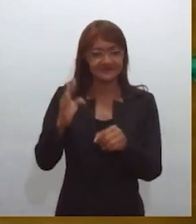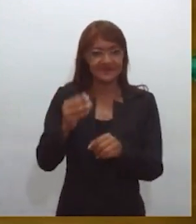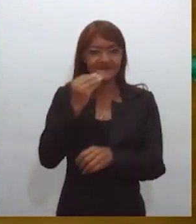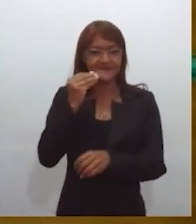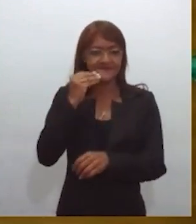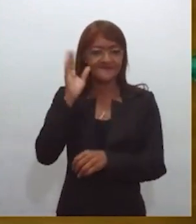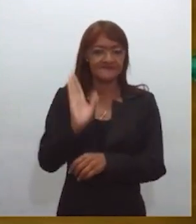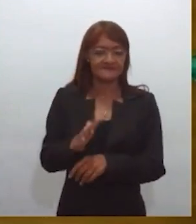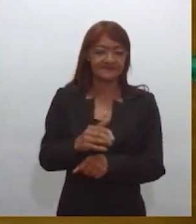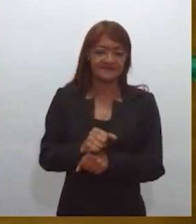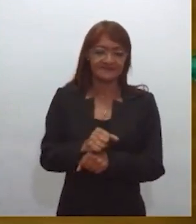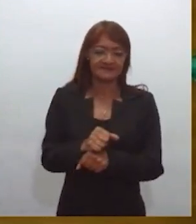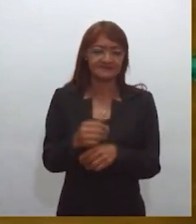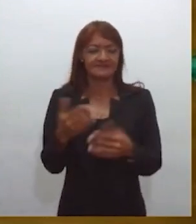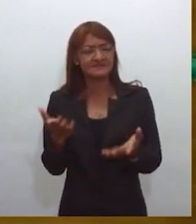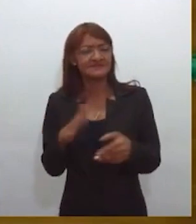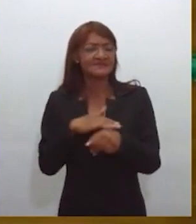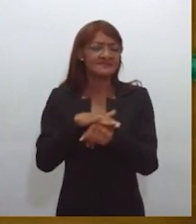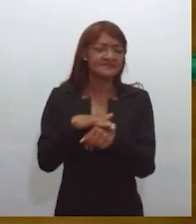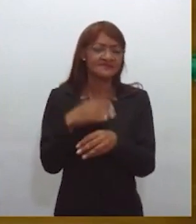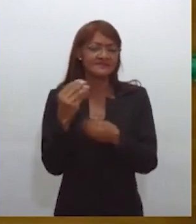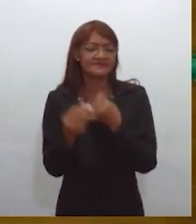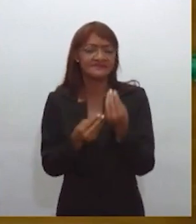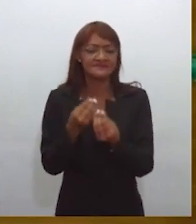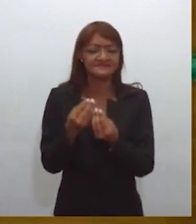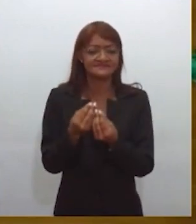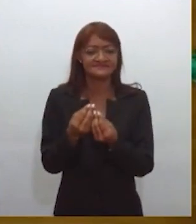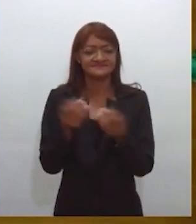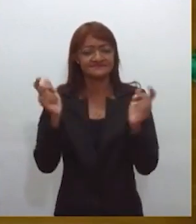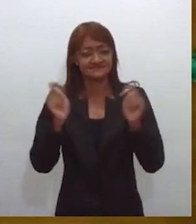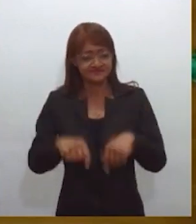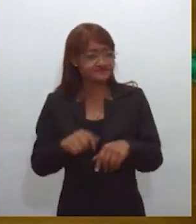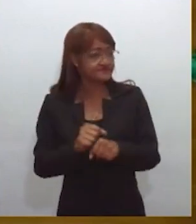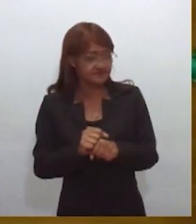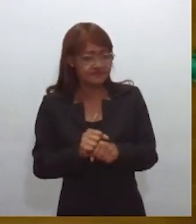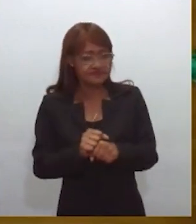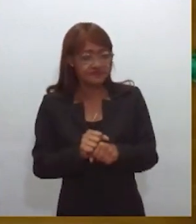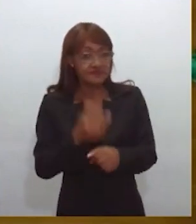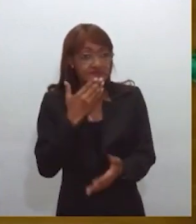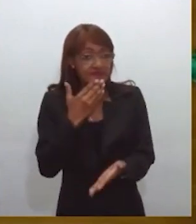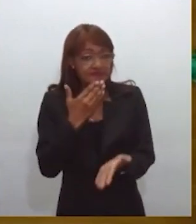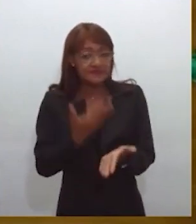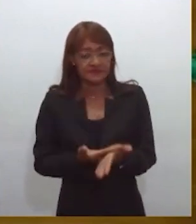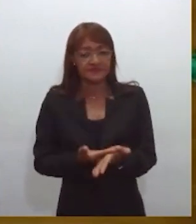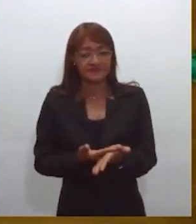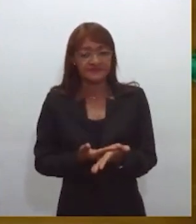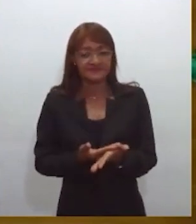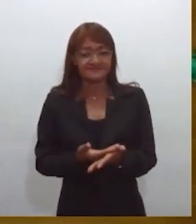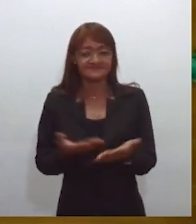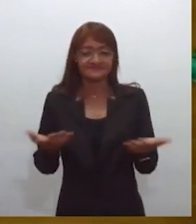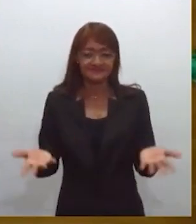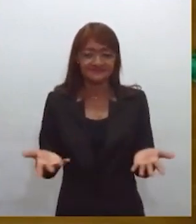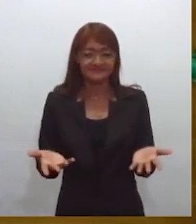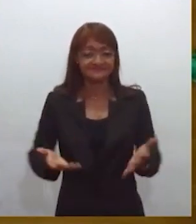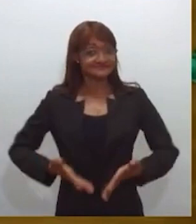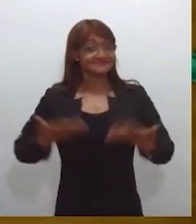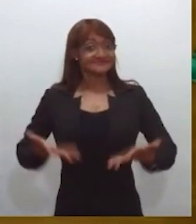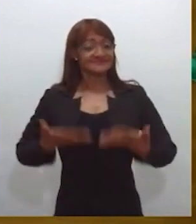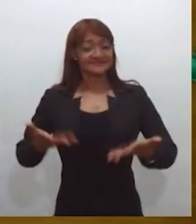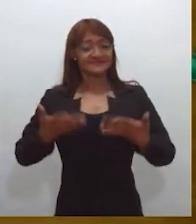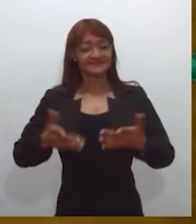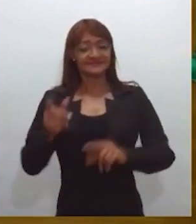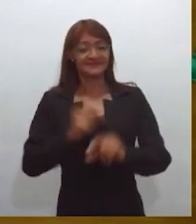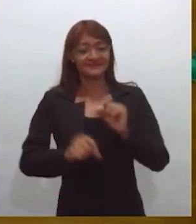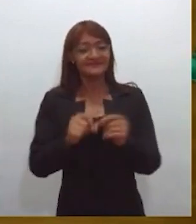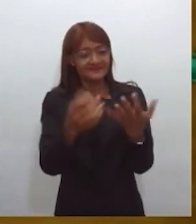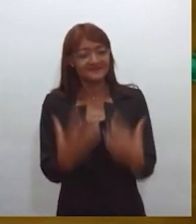E aí, conversando com ele, ele indica o nome do Felipe, eu olho o trabalho do Felipe, que impressionado, e aí mais entusiasmado ainda, porque ele topou a parada